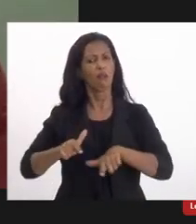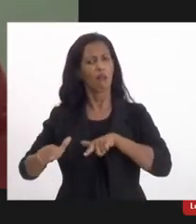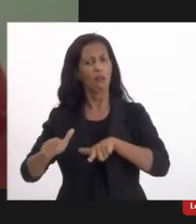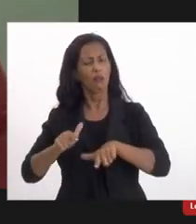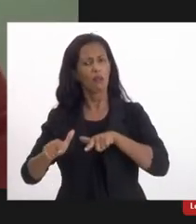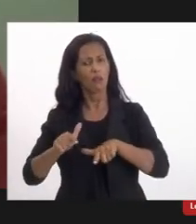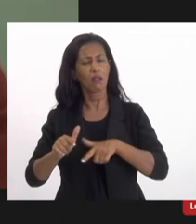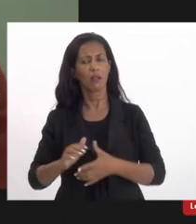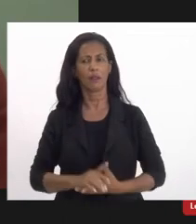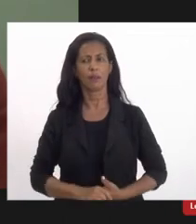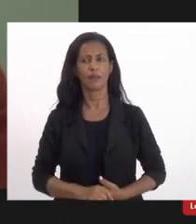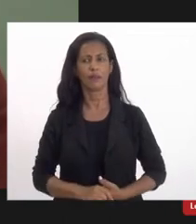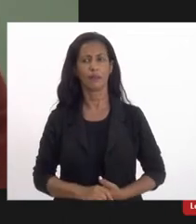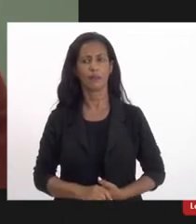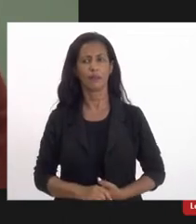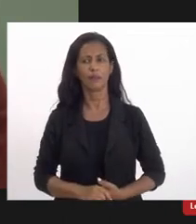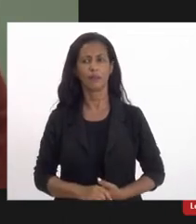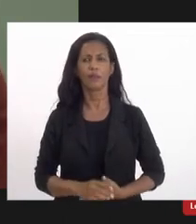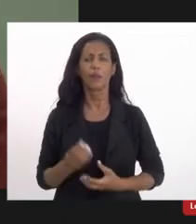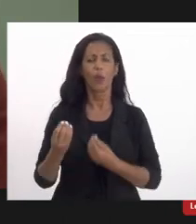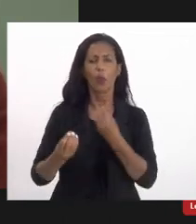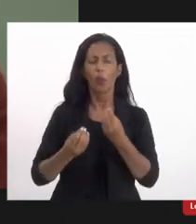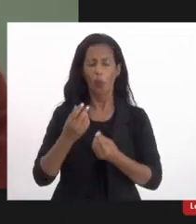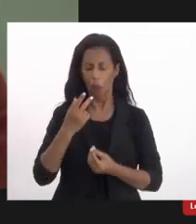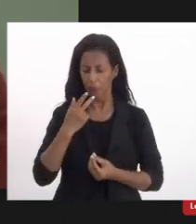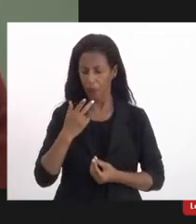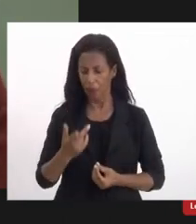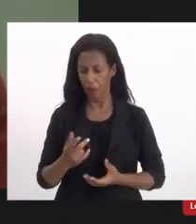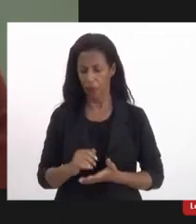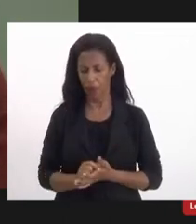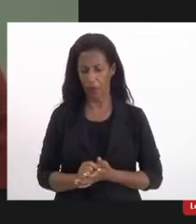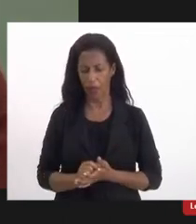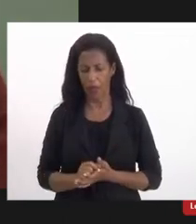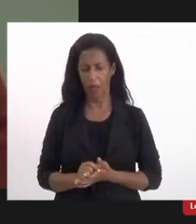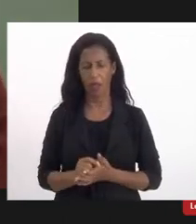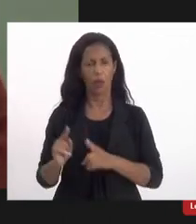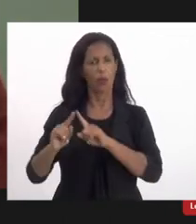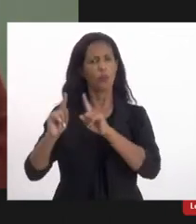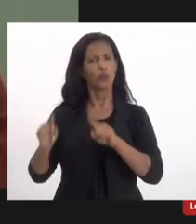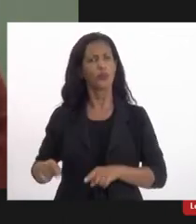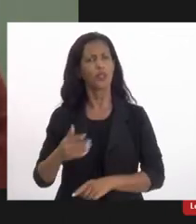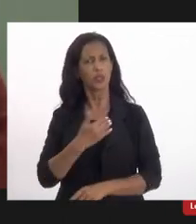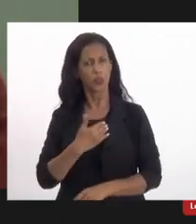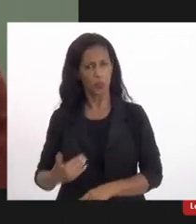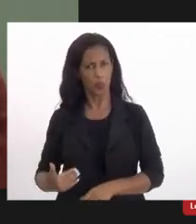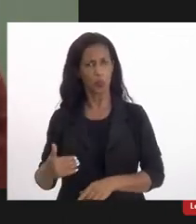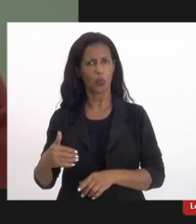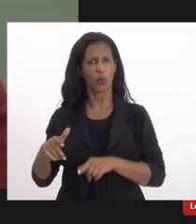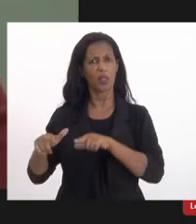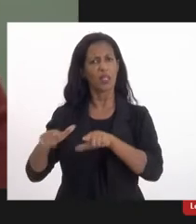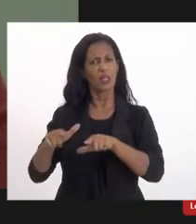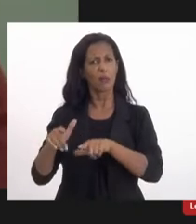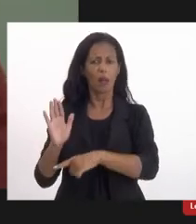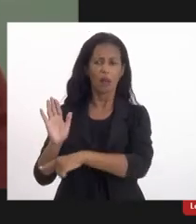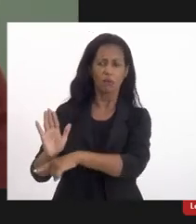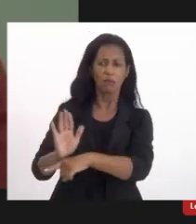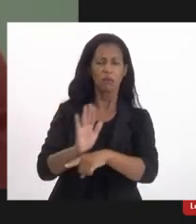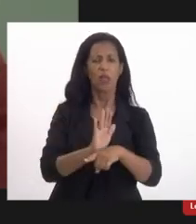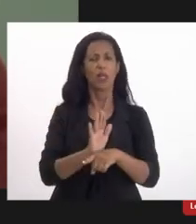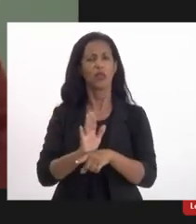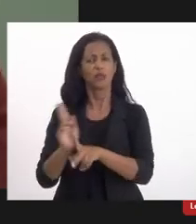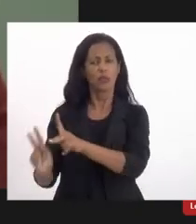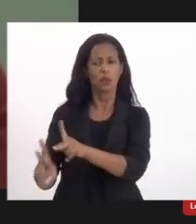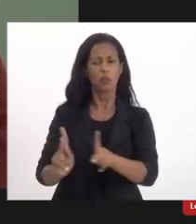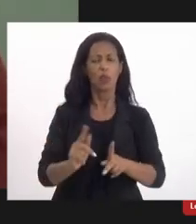funcionalismo público, vamos dizer assim, que trabalham com a população. Não